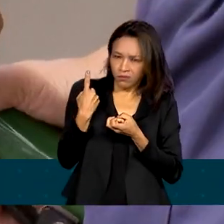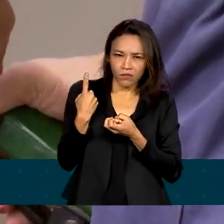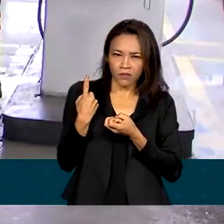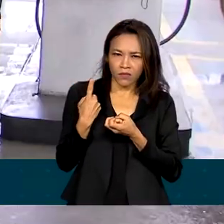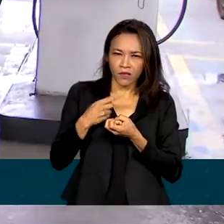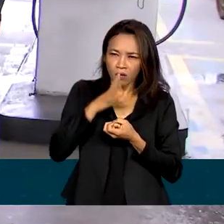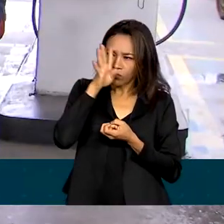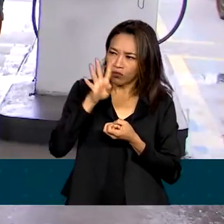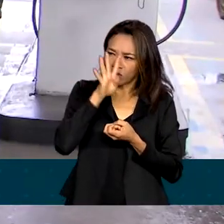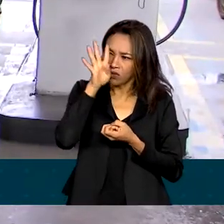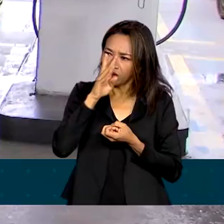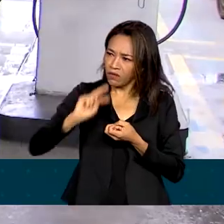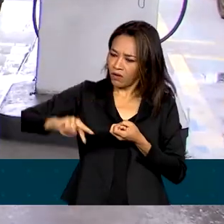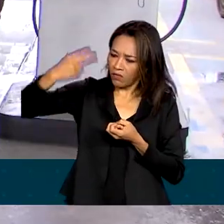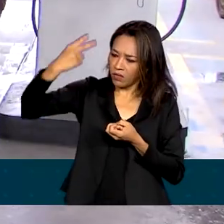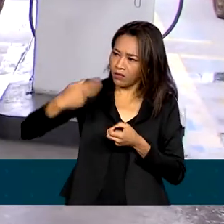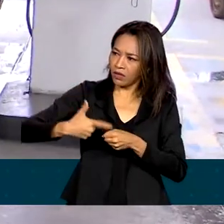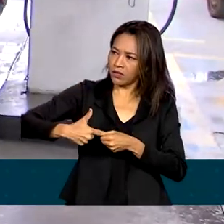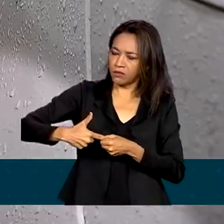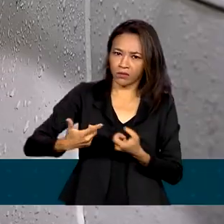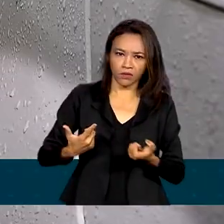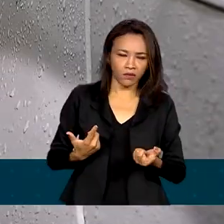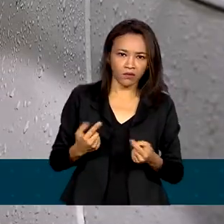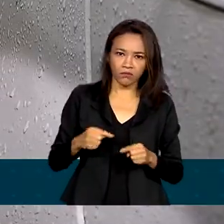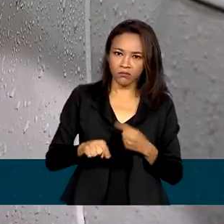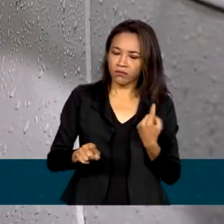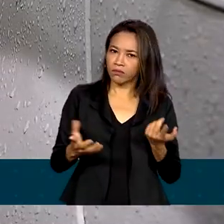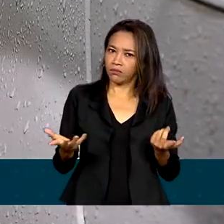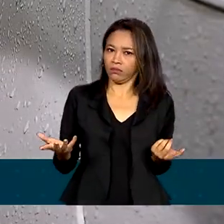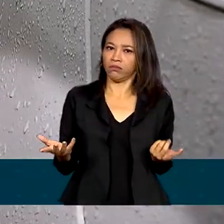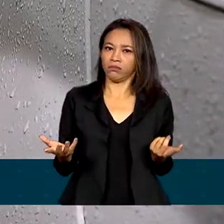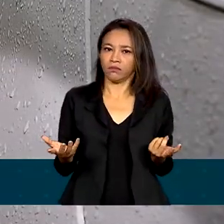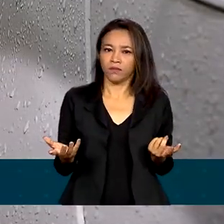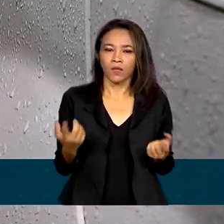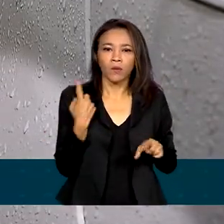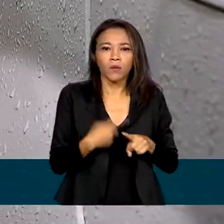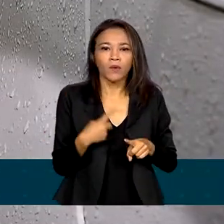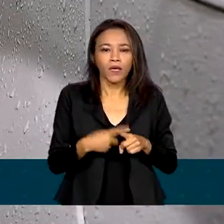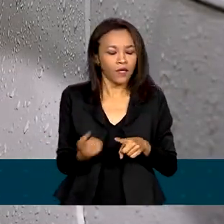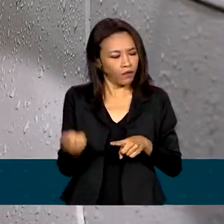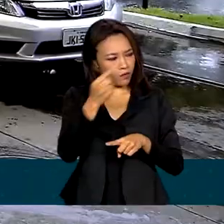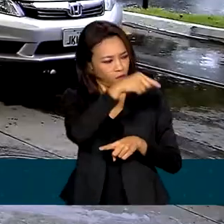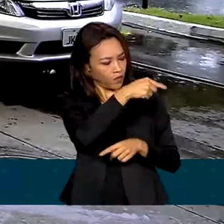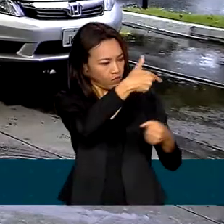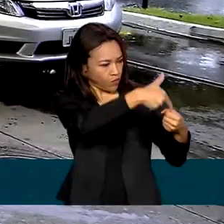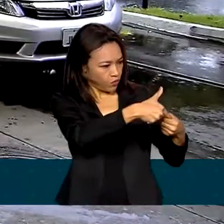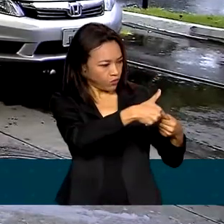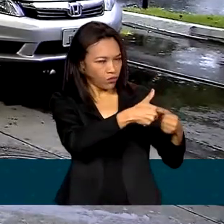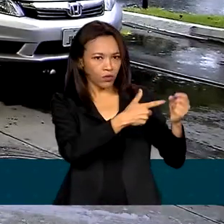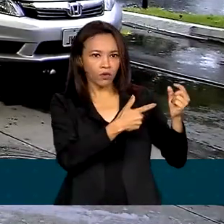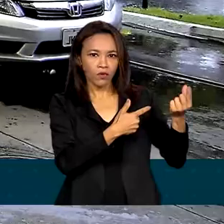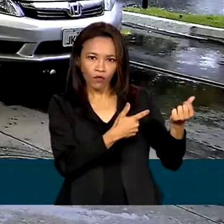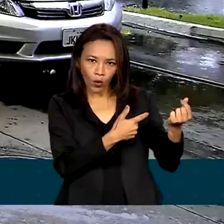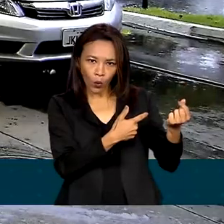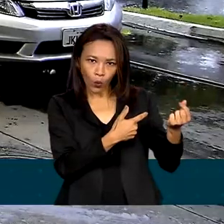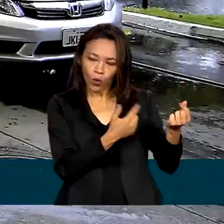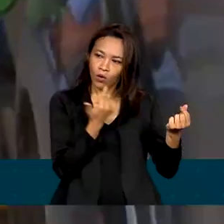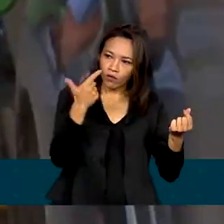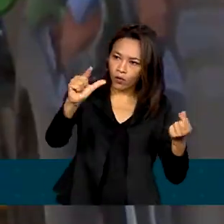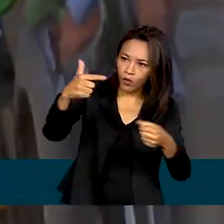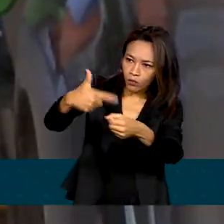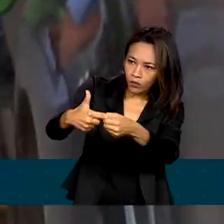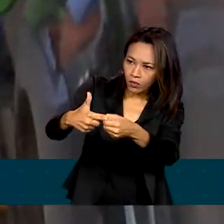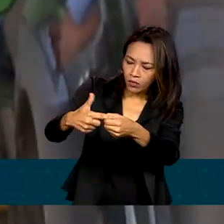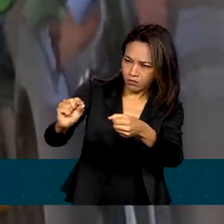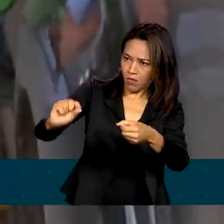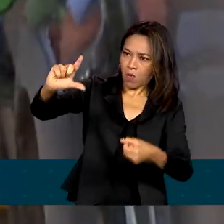indevido, é abusivo, é ilícito, porque ele passou por um posto, o preço está X, passa por outro posto, o